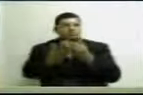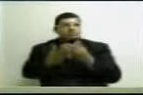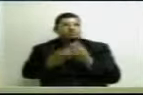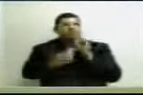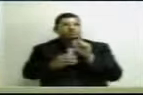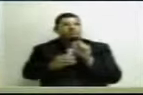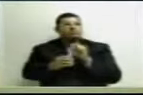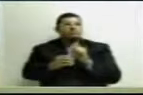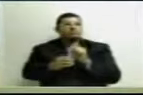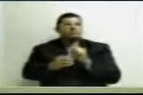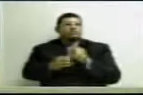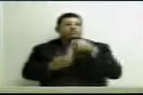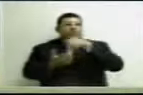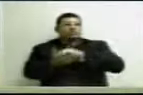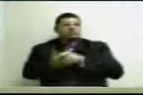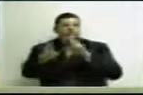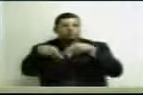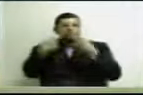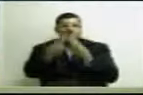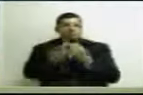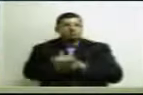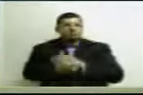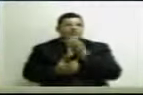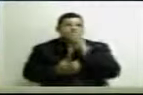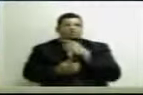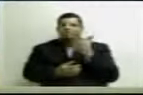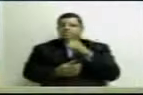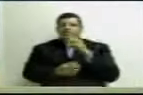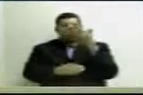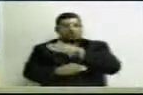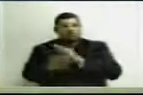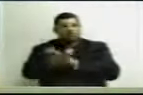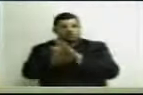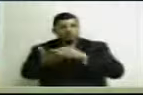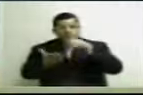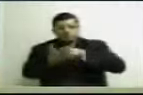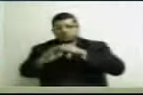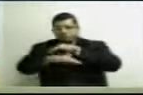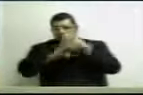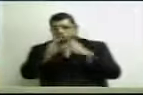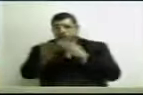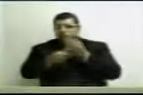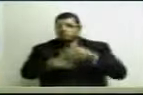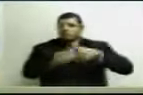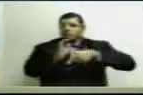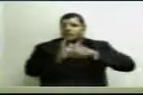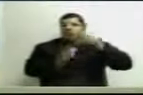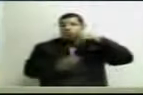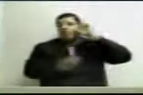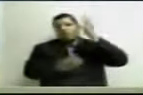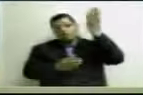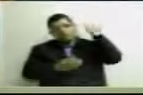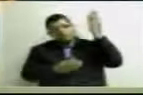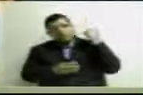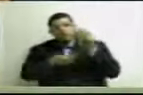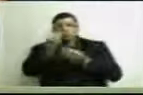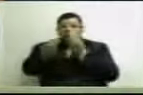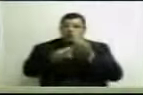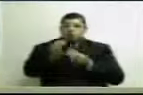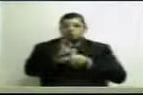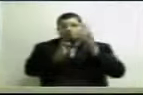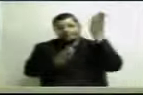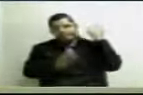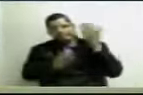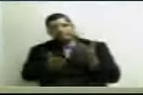para a garantia da renúncia fiscal. Não mais uma garantia geral, como era outrora, como era